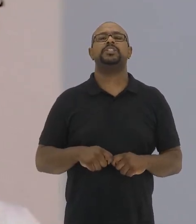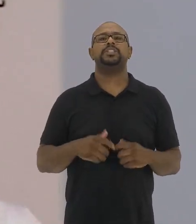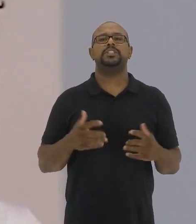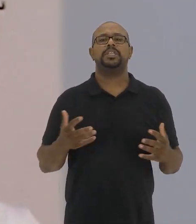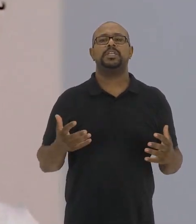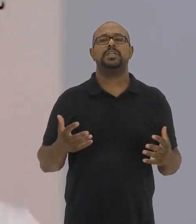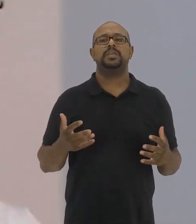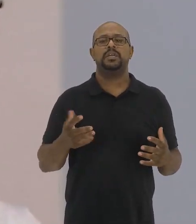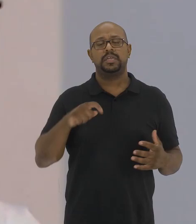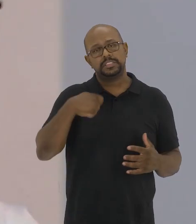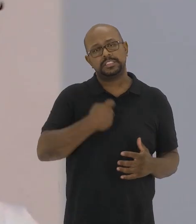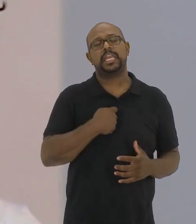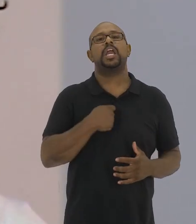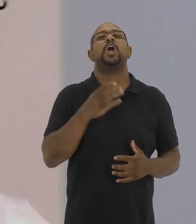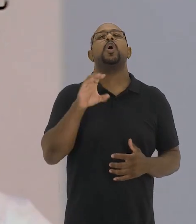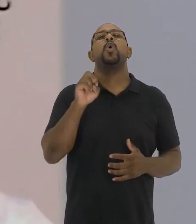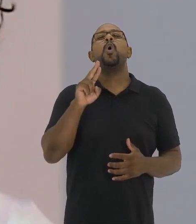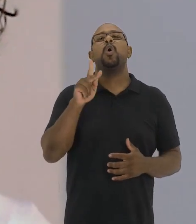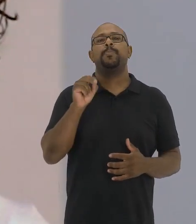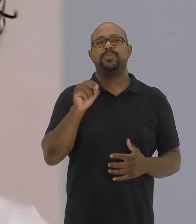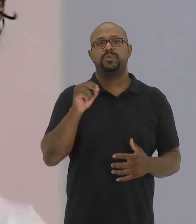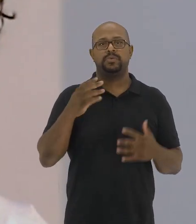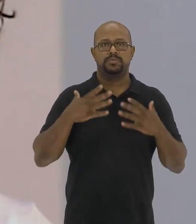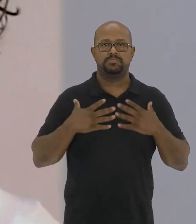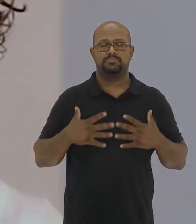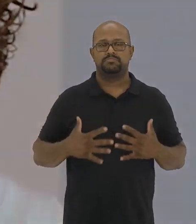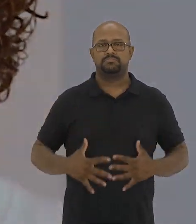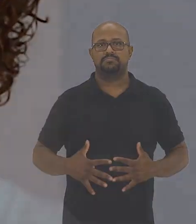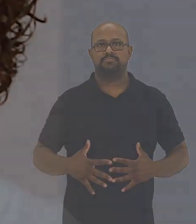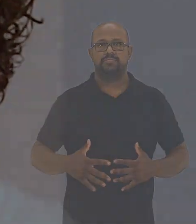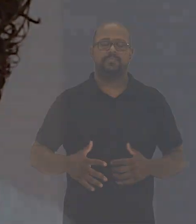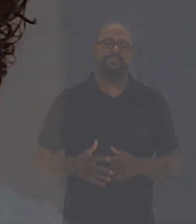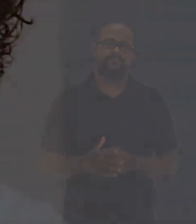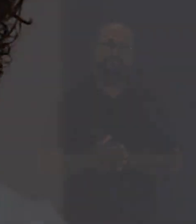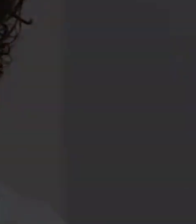possibilidade de ser corpo.